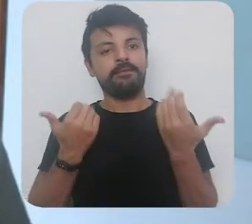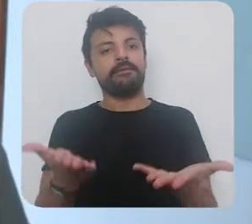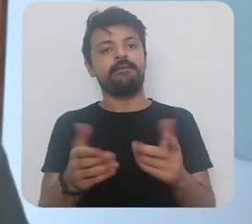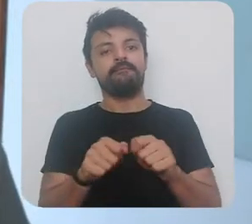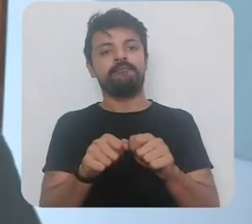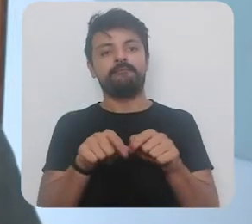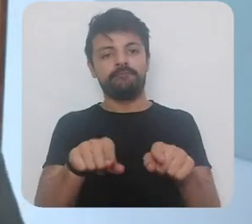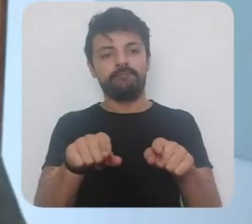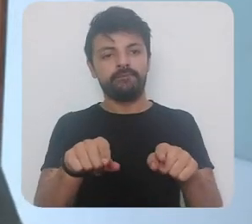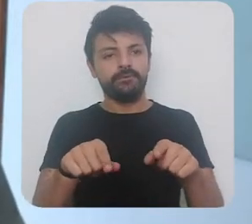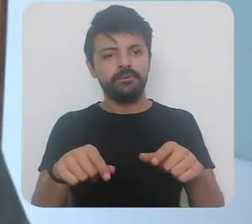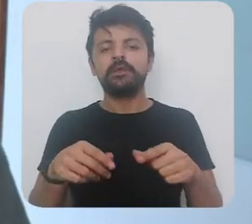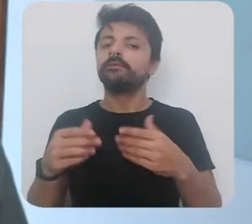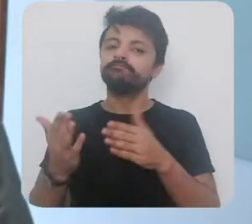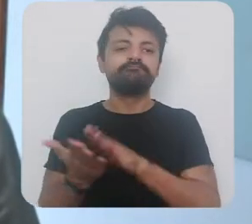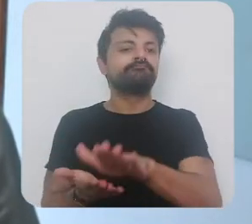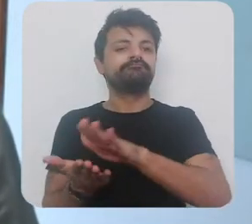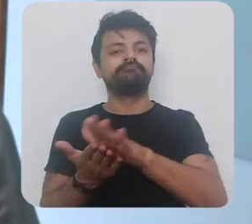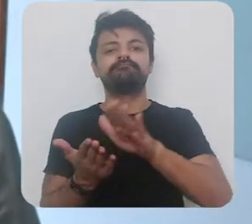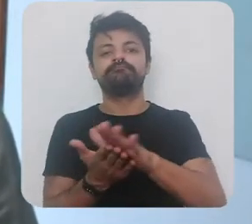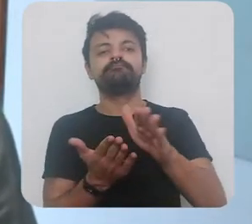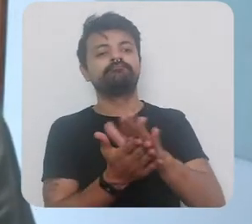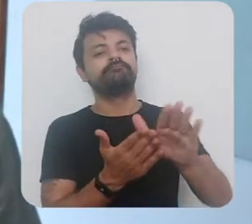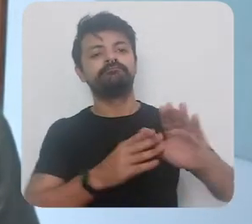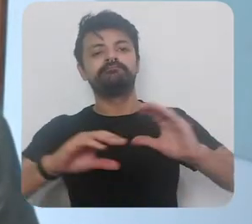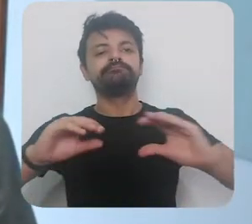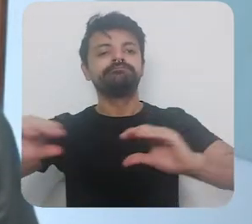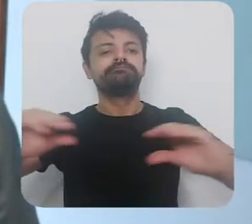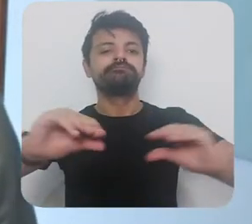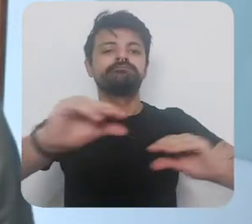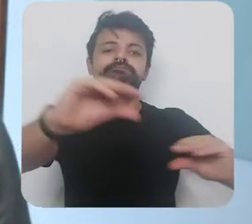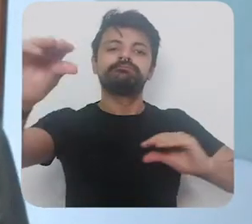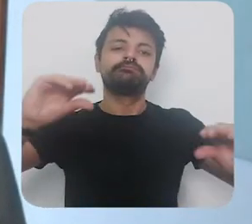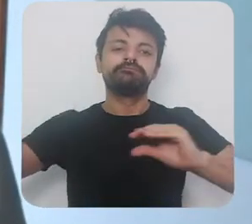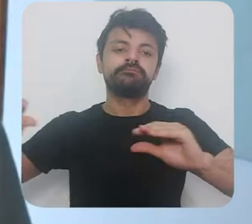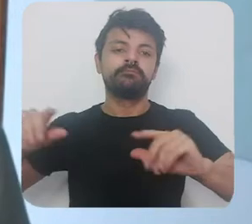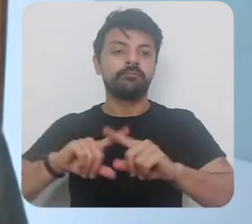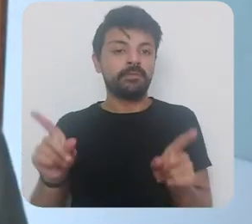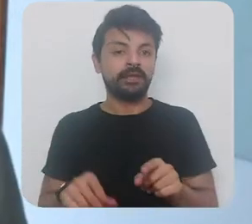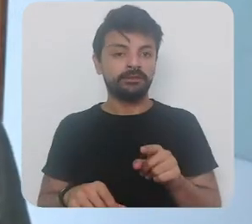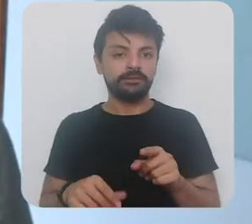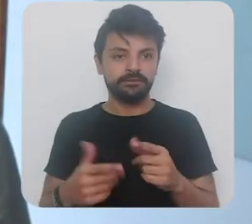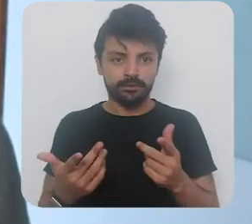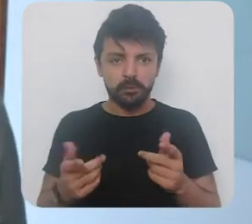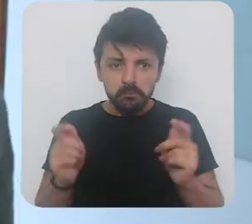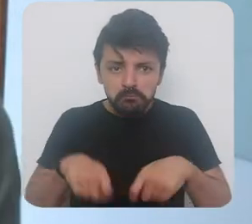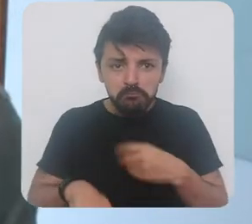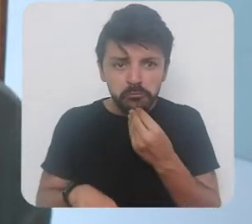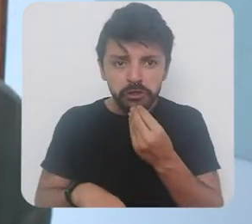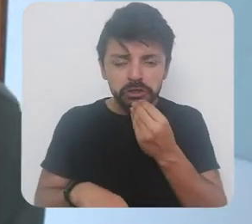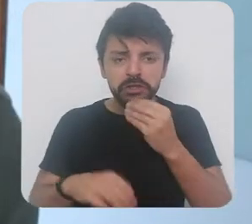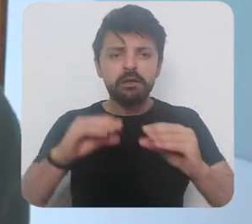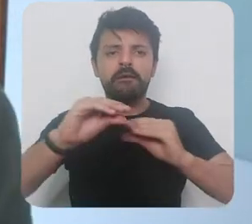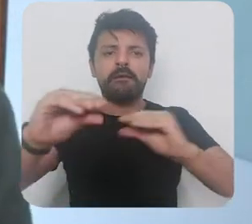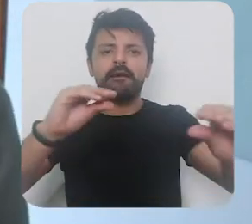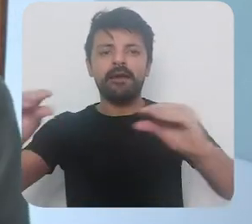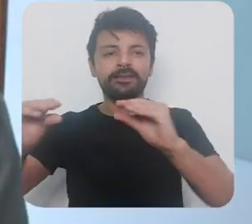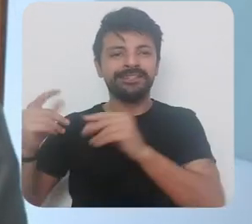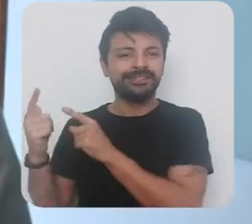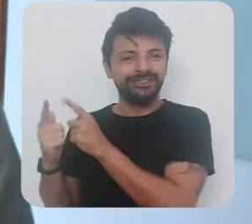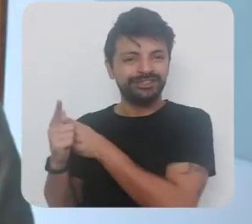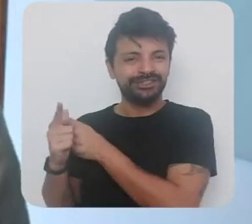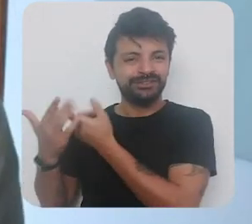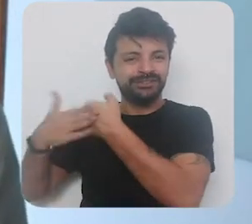fazer isso é aumentar os gastos mas não vai poder financiar poderia